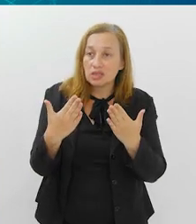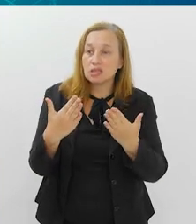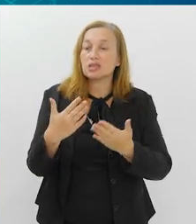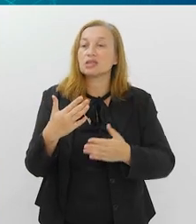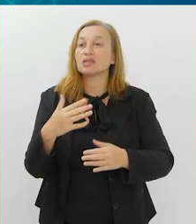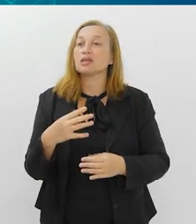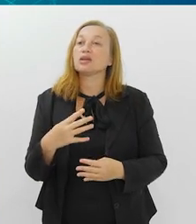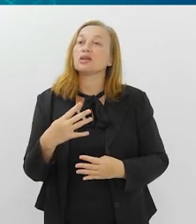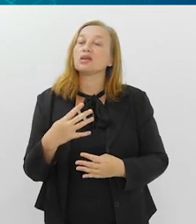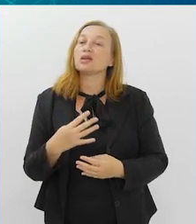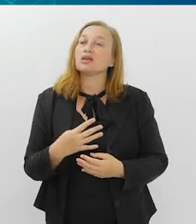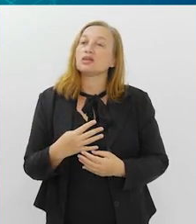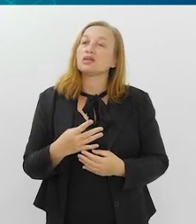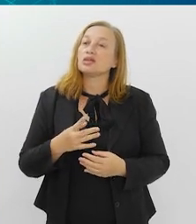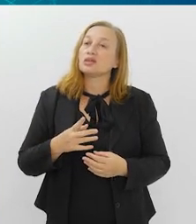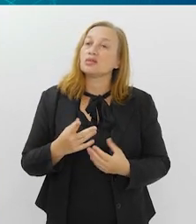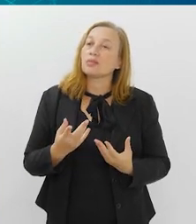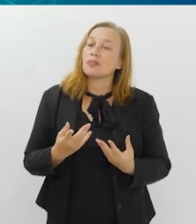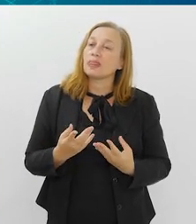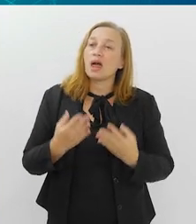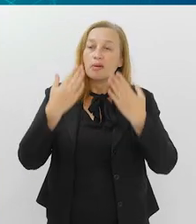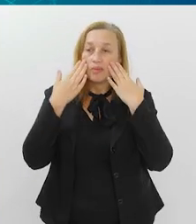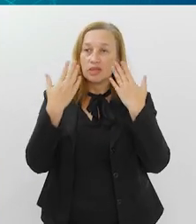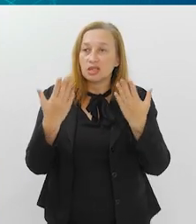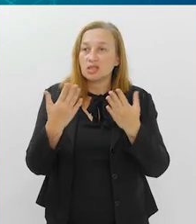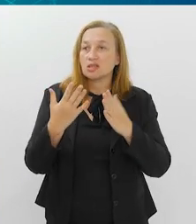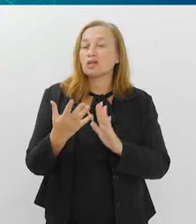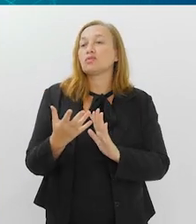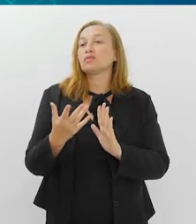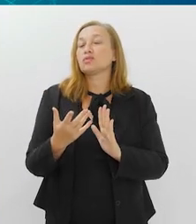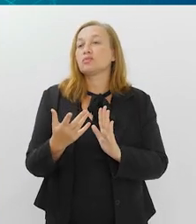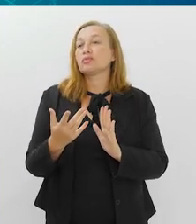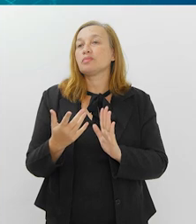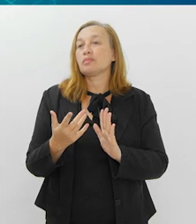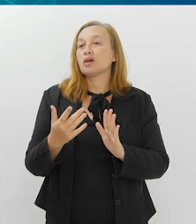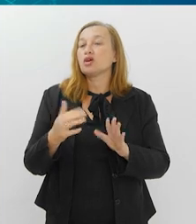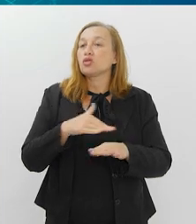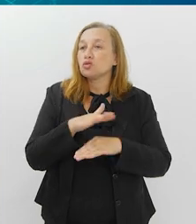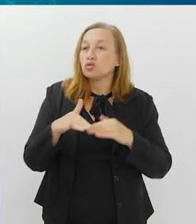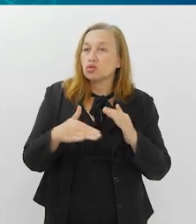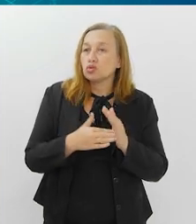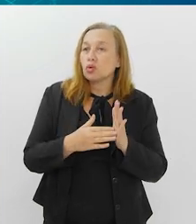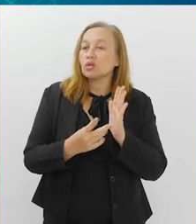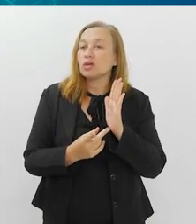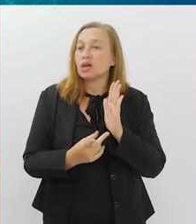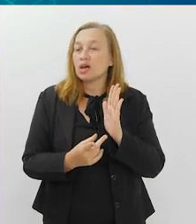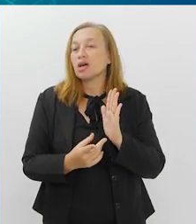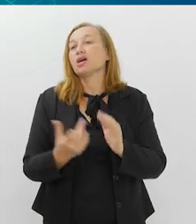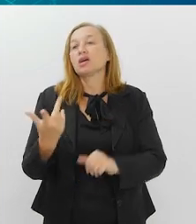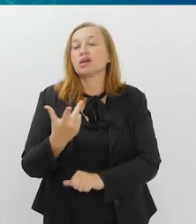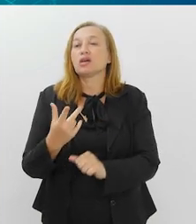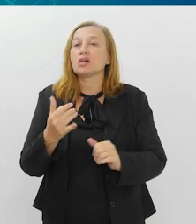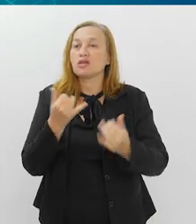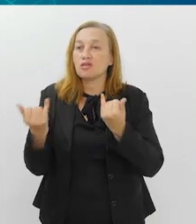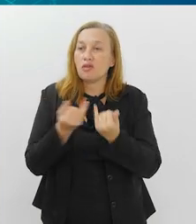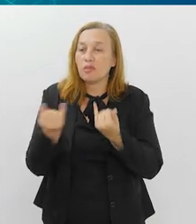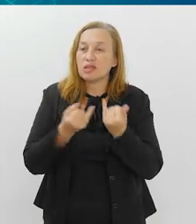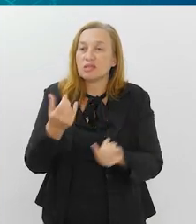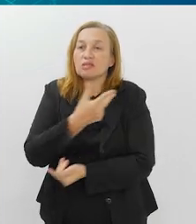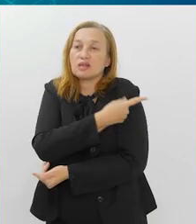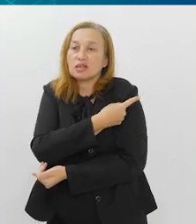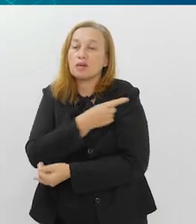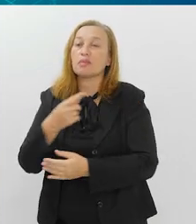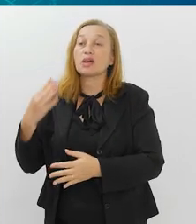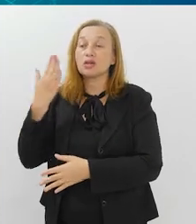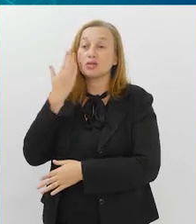apresentações quadrimestrais que a gente tem, que são aquela prestação de contas, a gente leva todo o balanço da vacinação e as ações que a